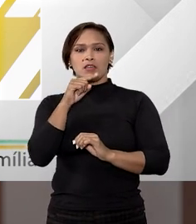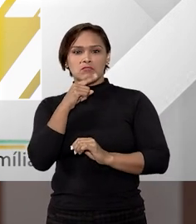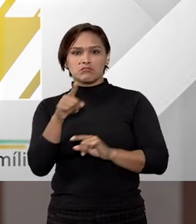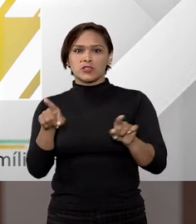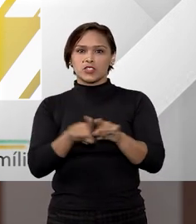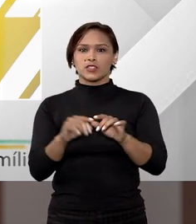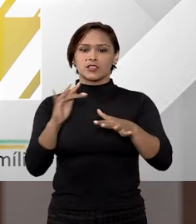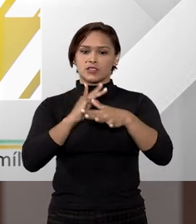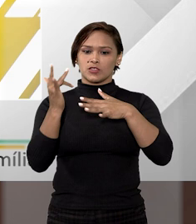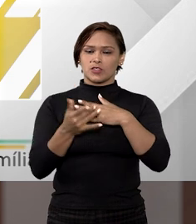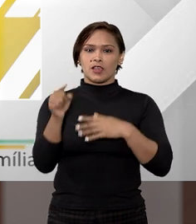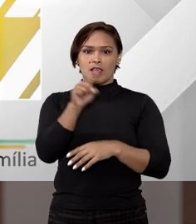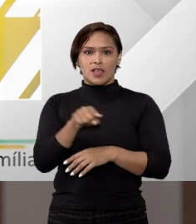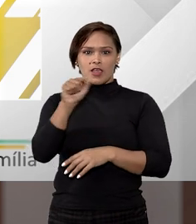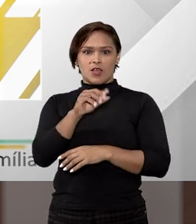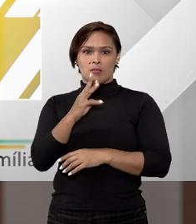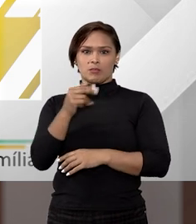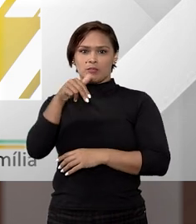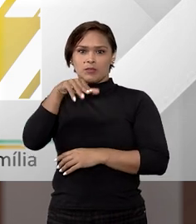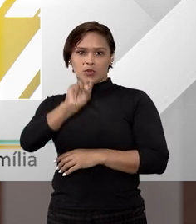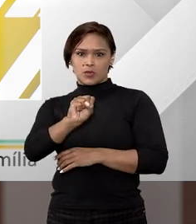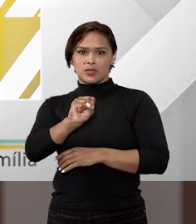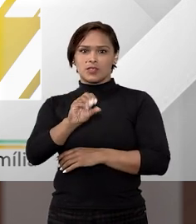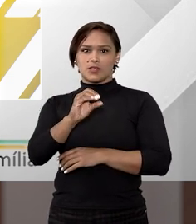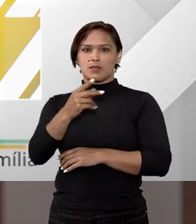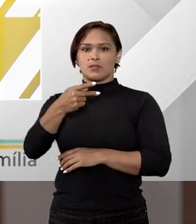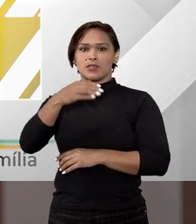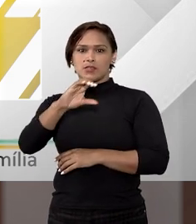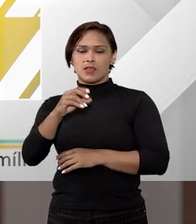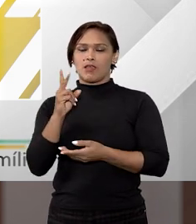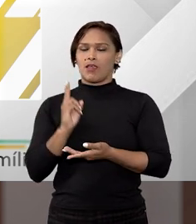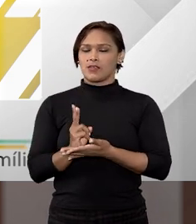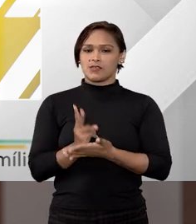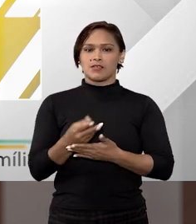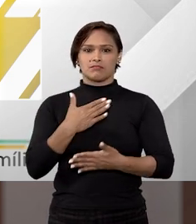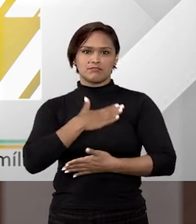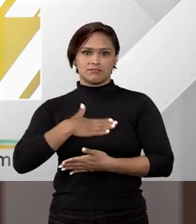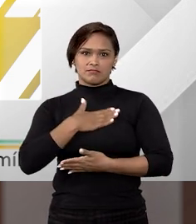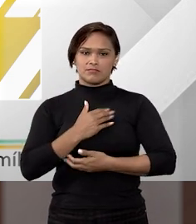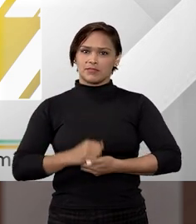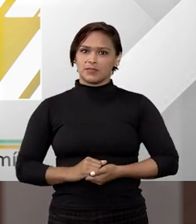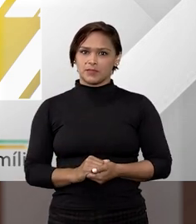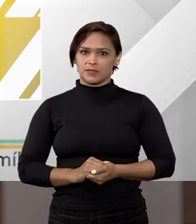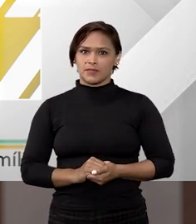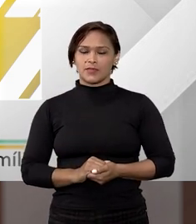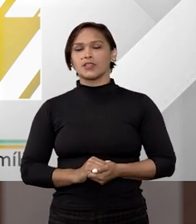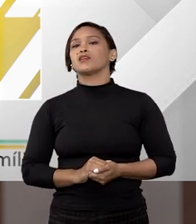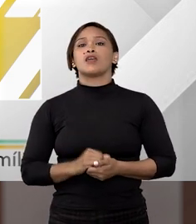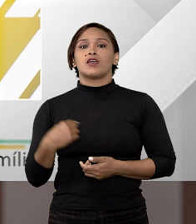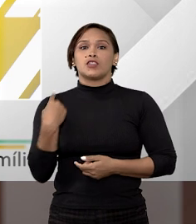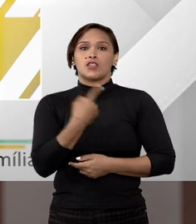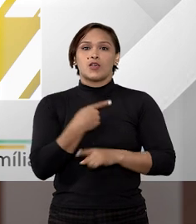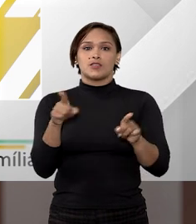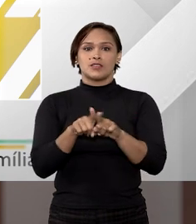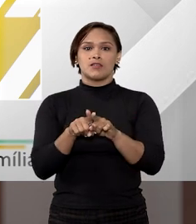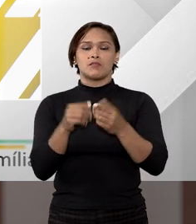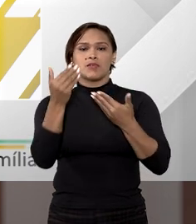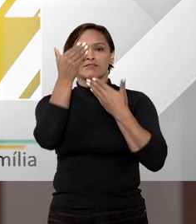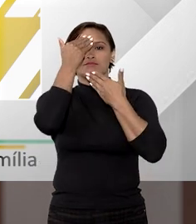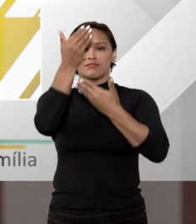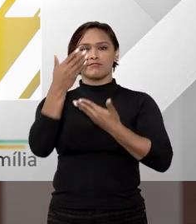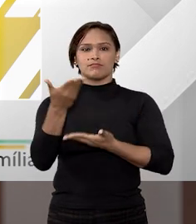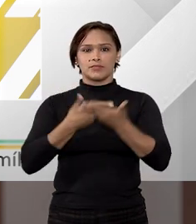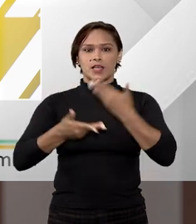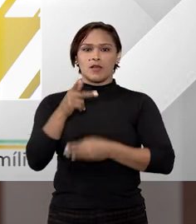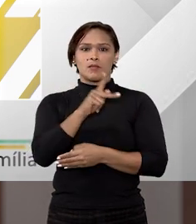também me encontram nas redes sociais, arroba Bruna Rantorne, CPC, é sempre um prazer. Nós agradecemos também a participação